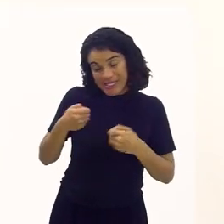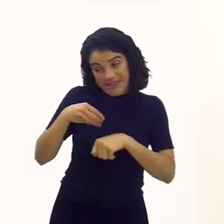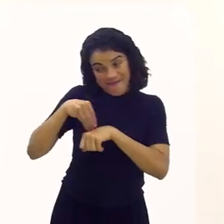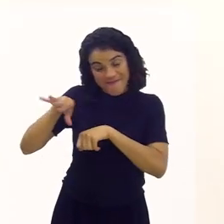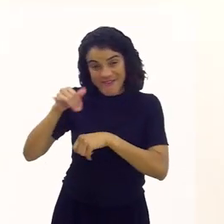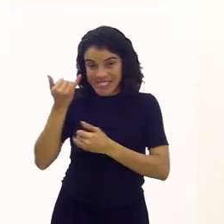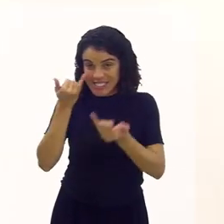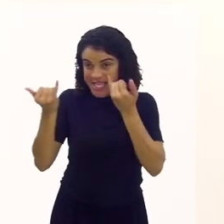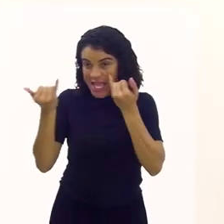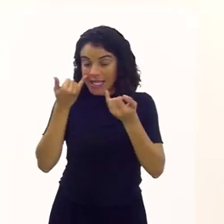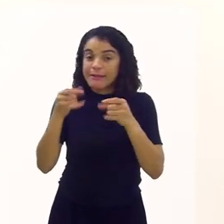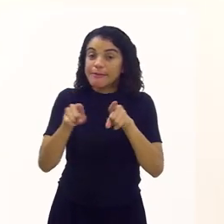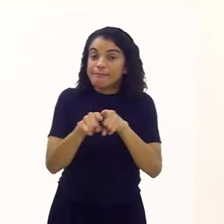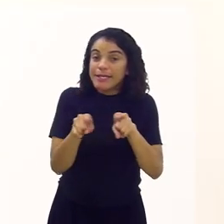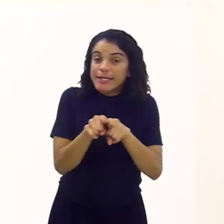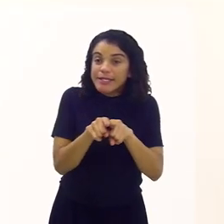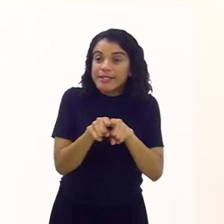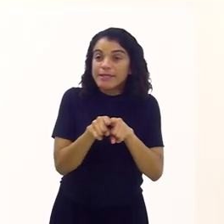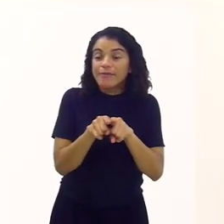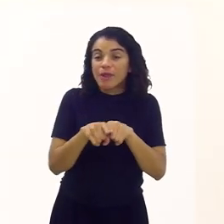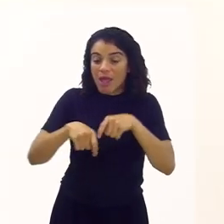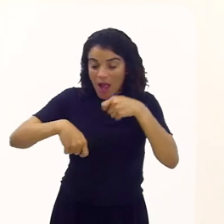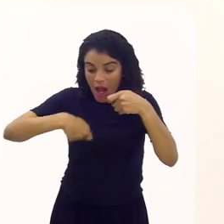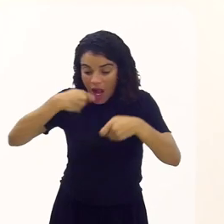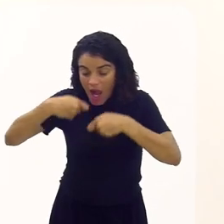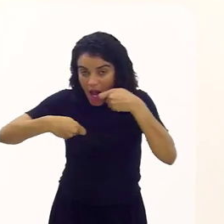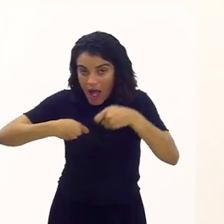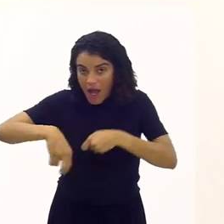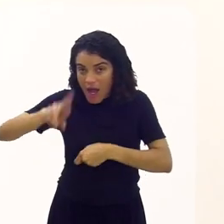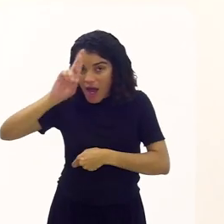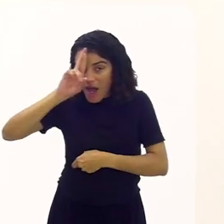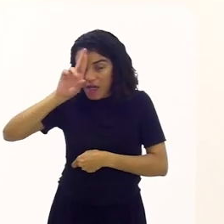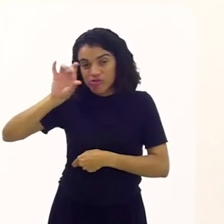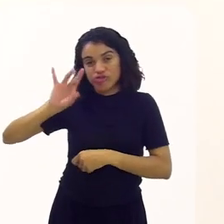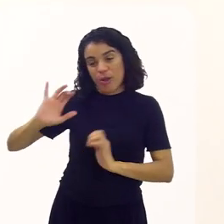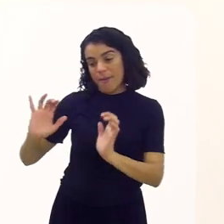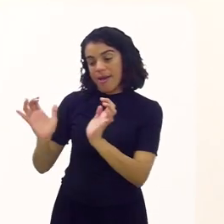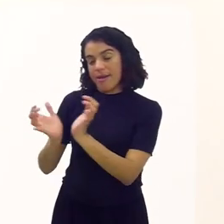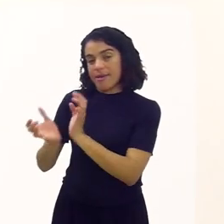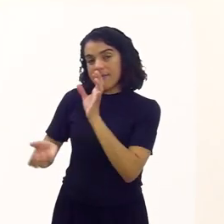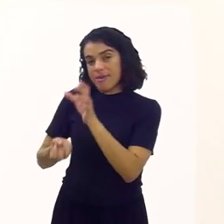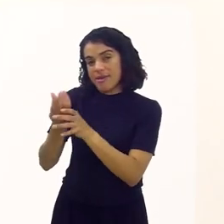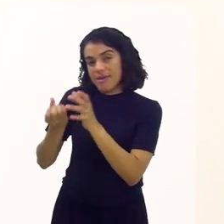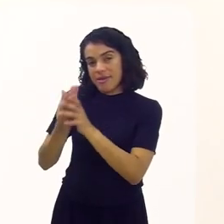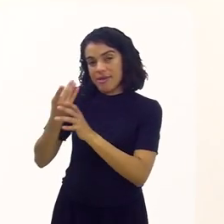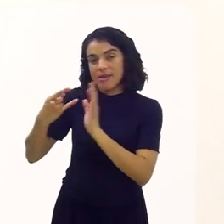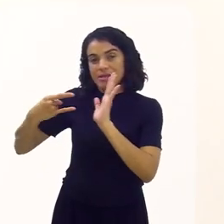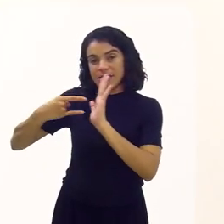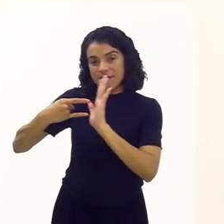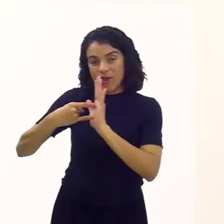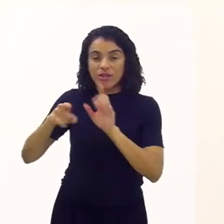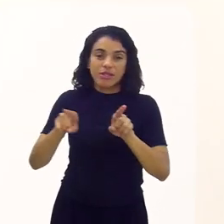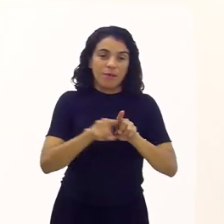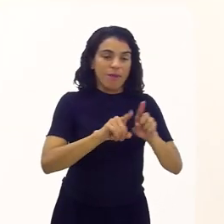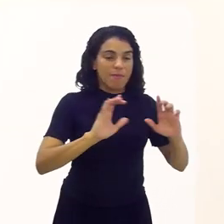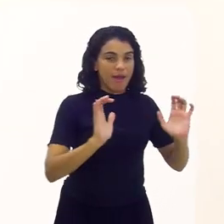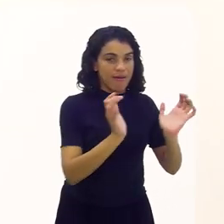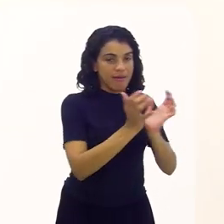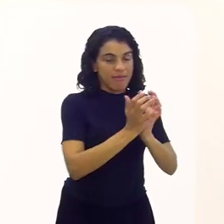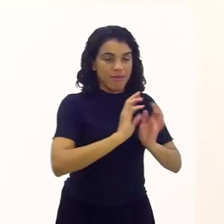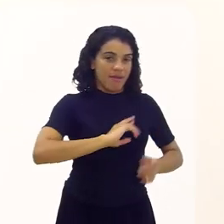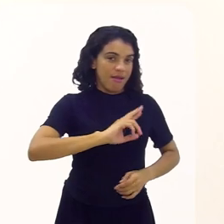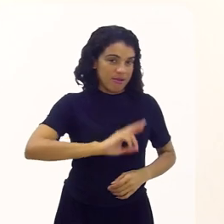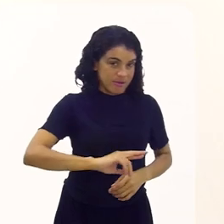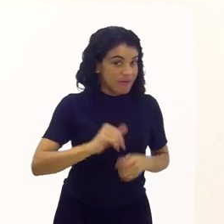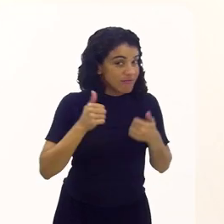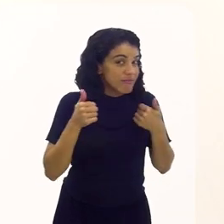avisar. Aproveito para avisar também que o almoço e o lanche é só dos desenvolvedores, tá? E dos religiosos, por